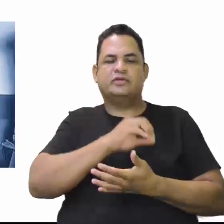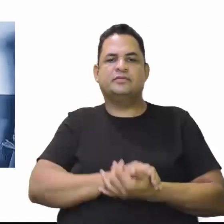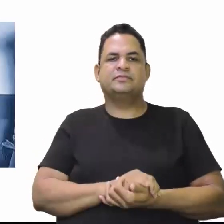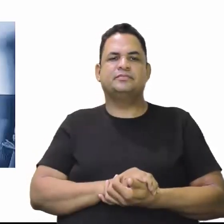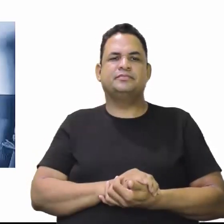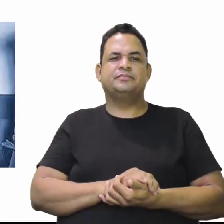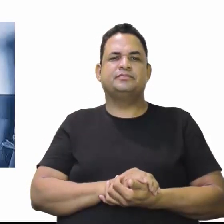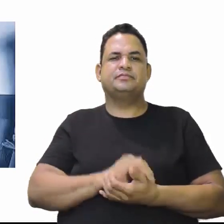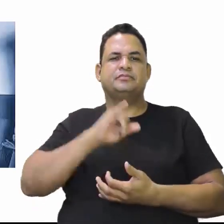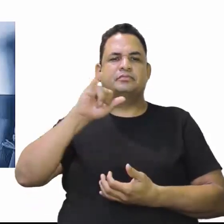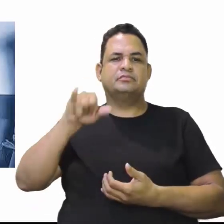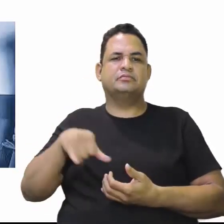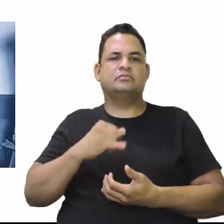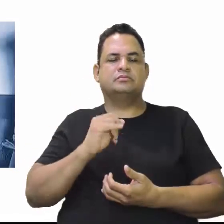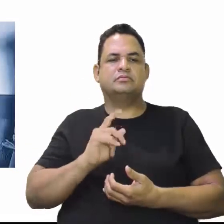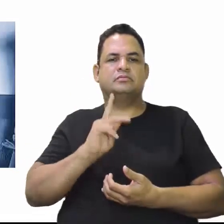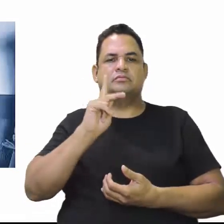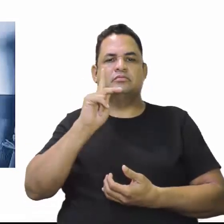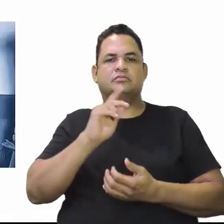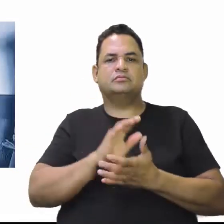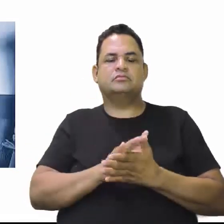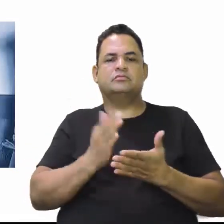Olha aí, o Juscelino Kubitschek aí,